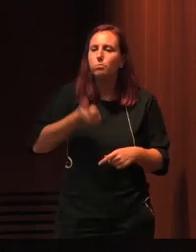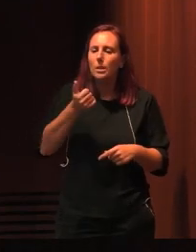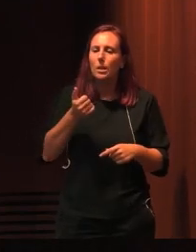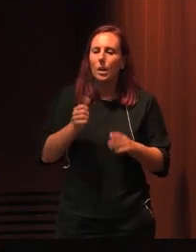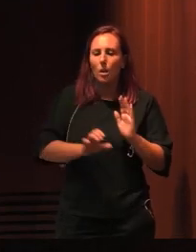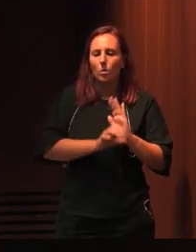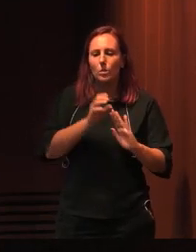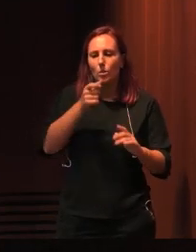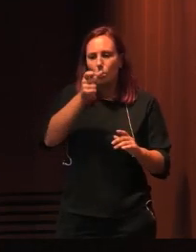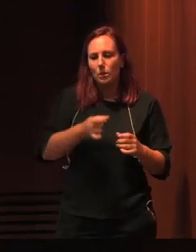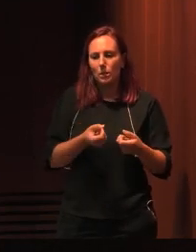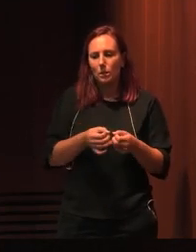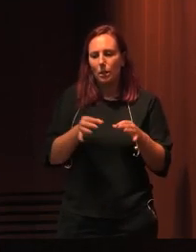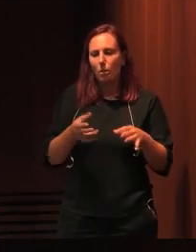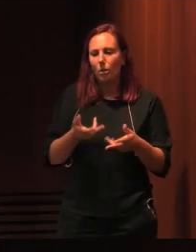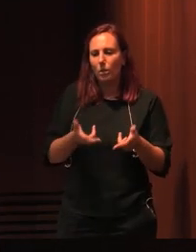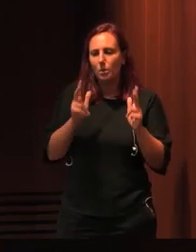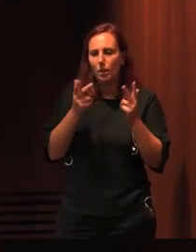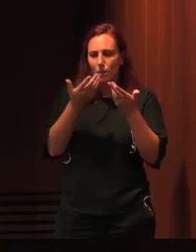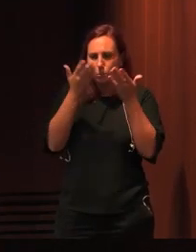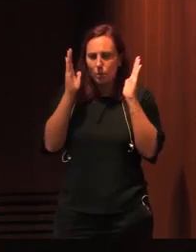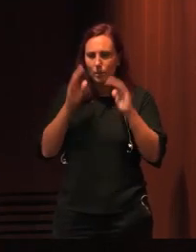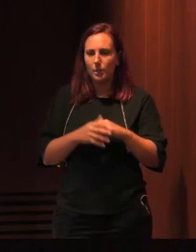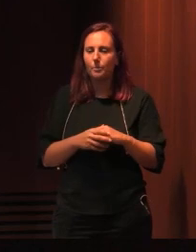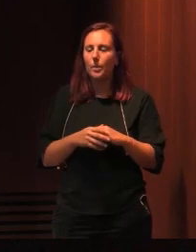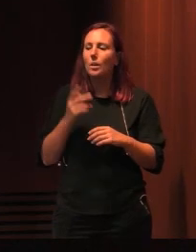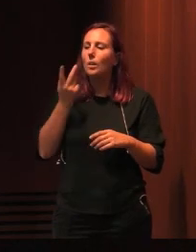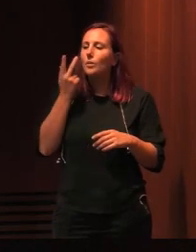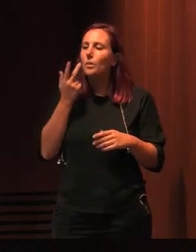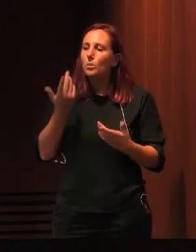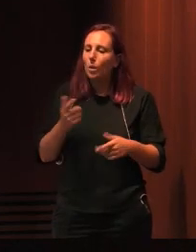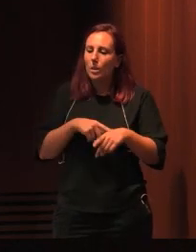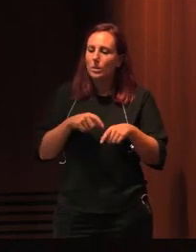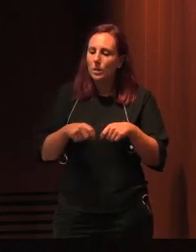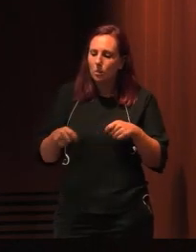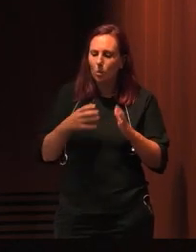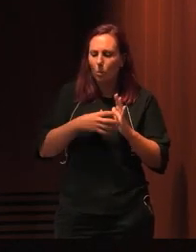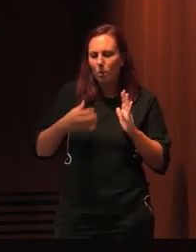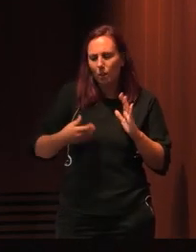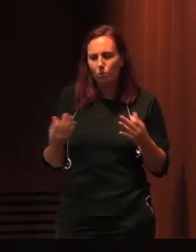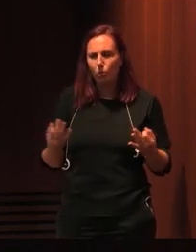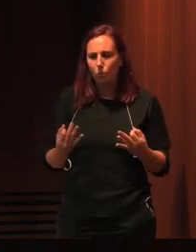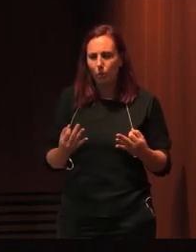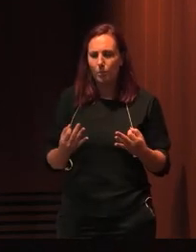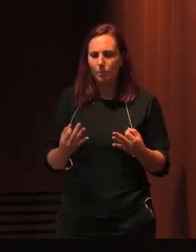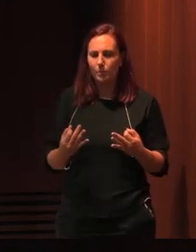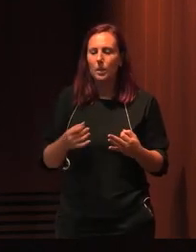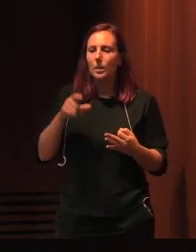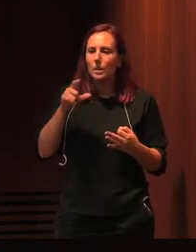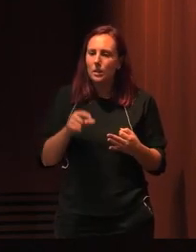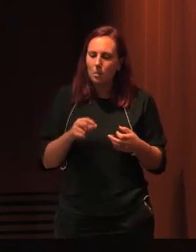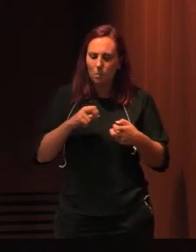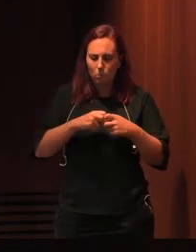condição humana como a liberdade e a democracia. Vivemos tempos de grande complexidade e de grandes